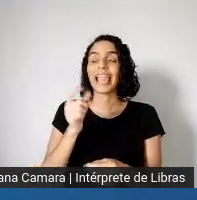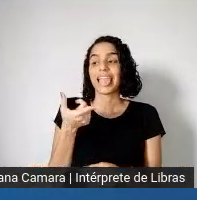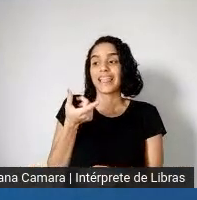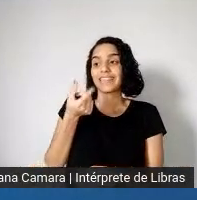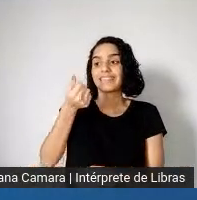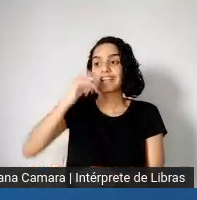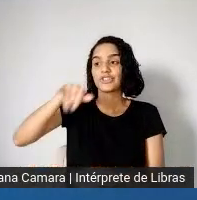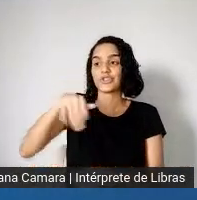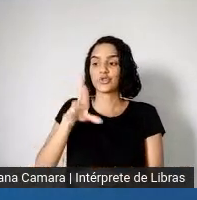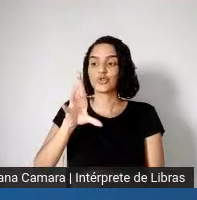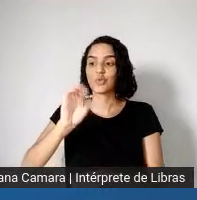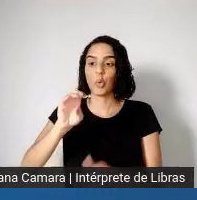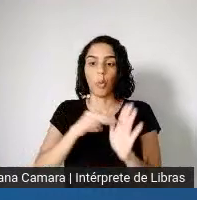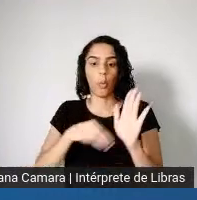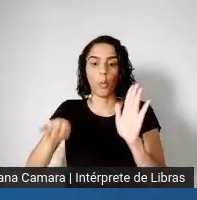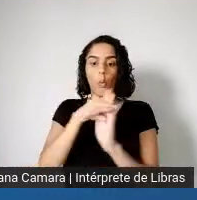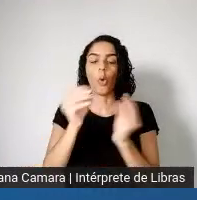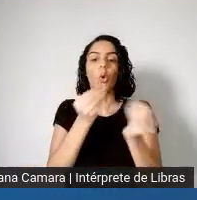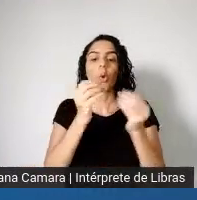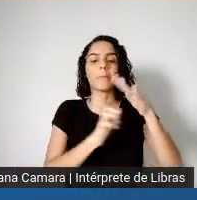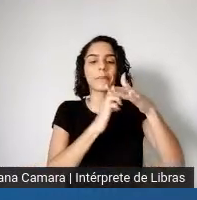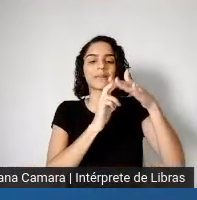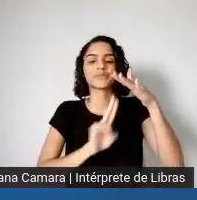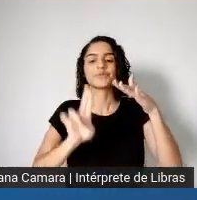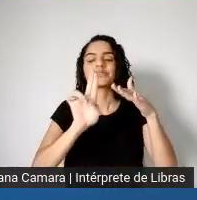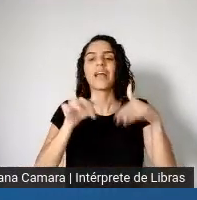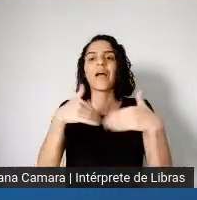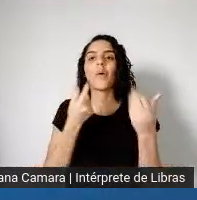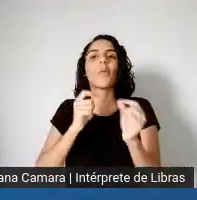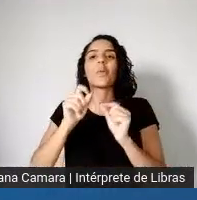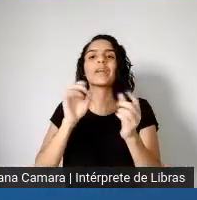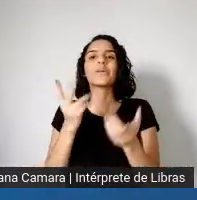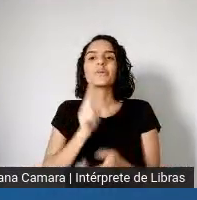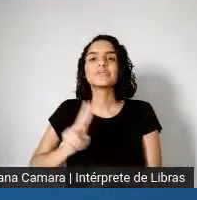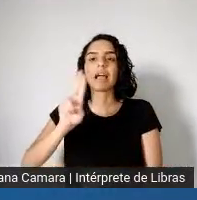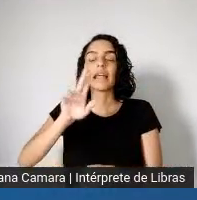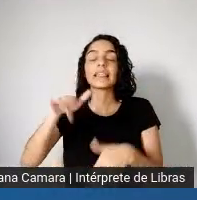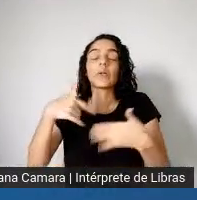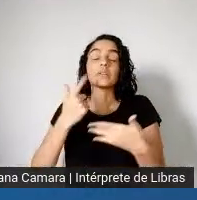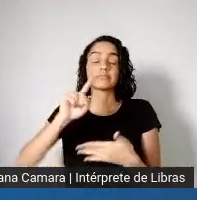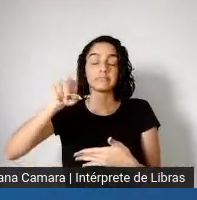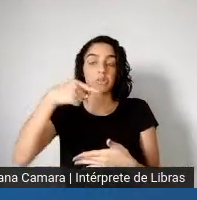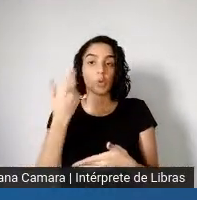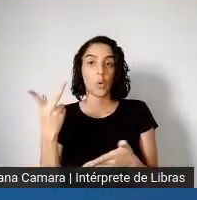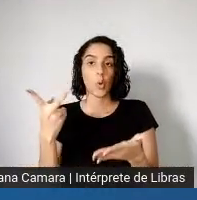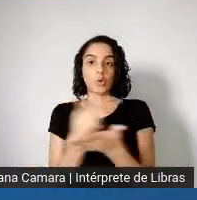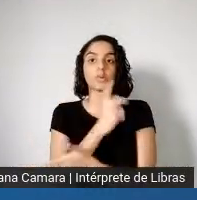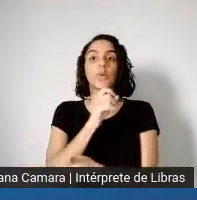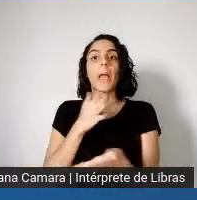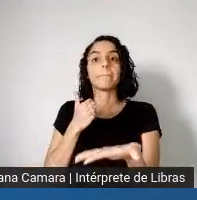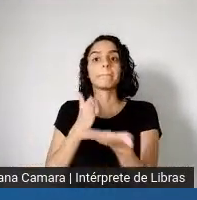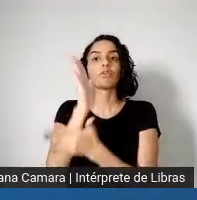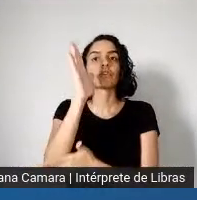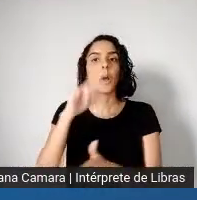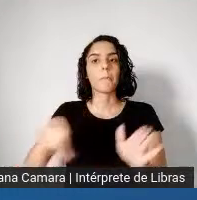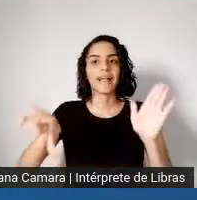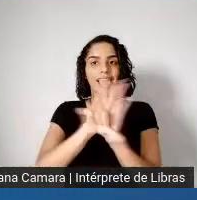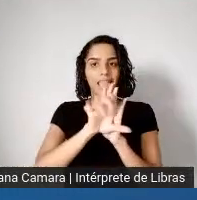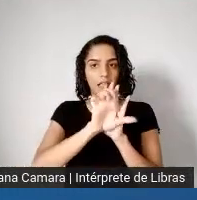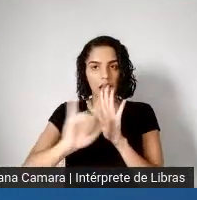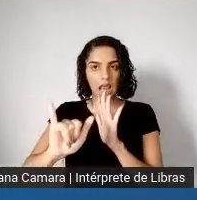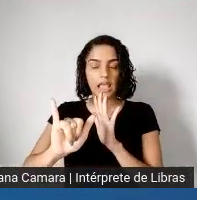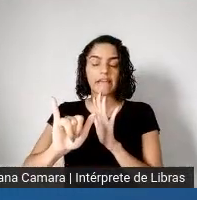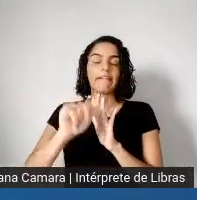não usam esse recurso, e que as empresas usam? Então, depois que se consegue uma lei no Congresso Nacional proibindo o